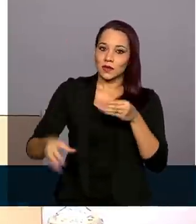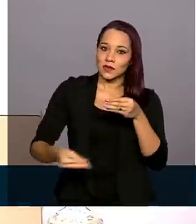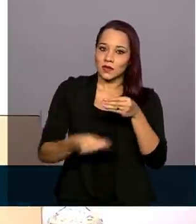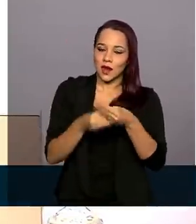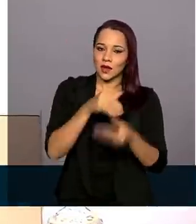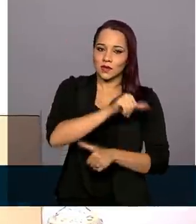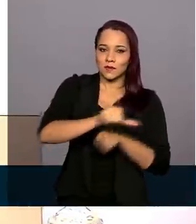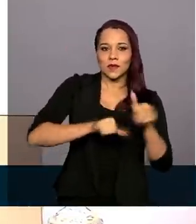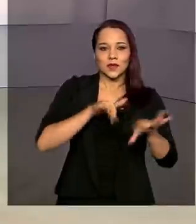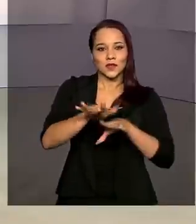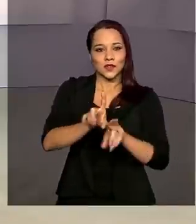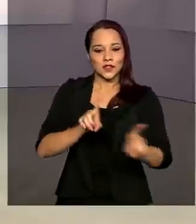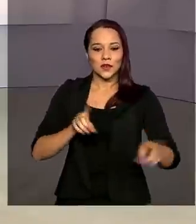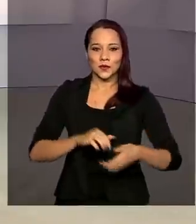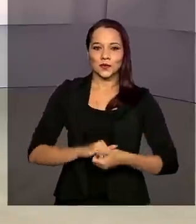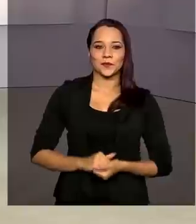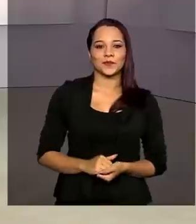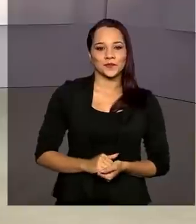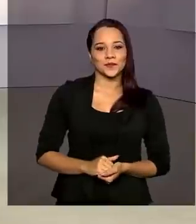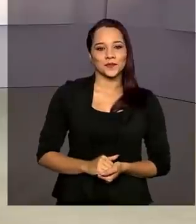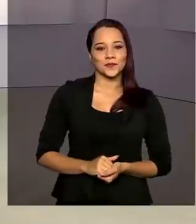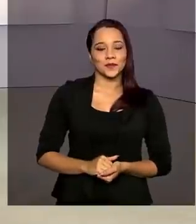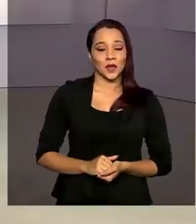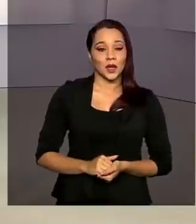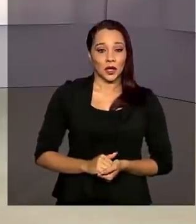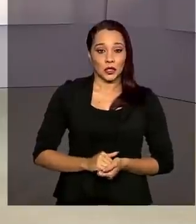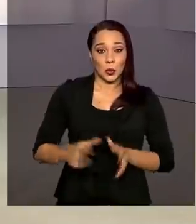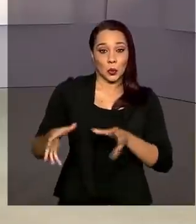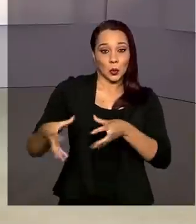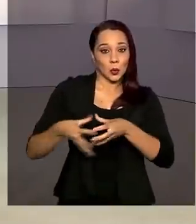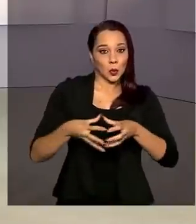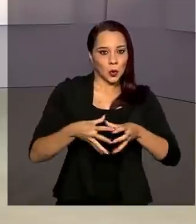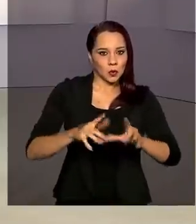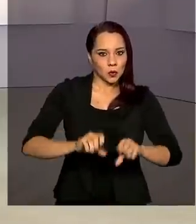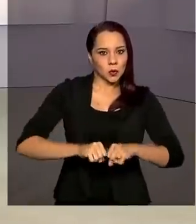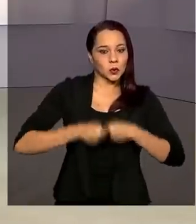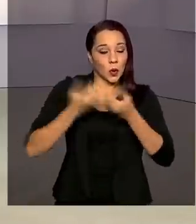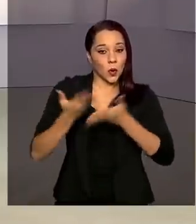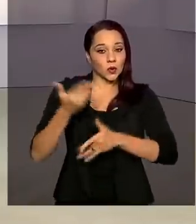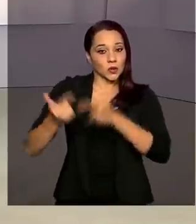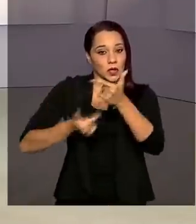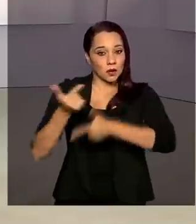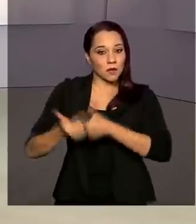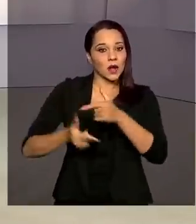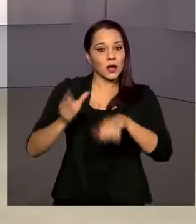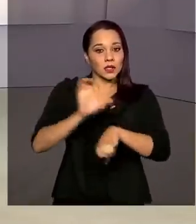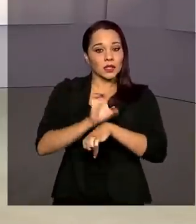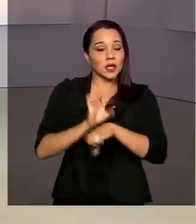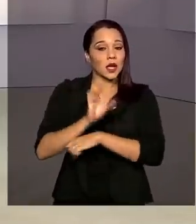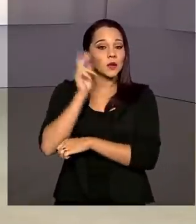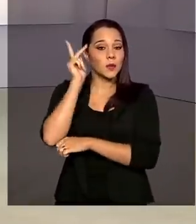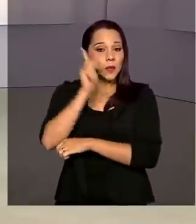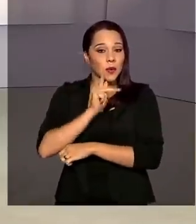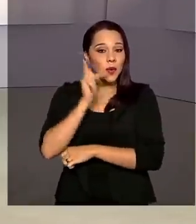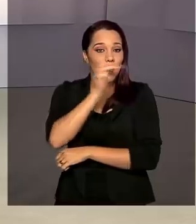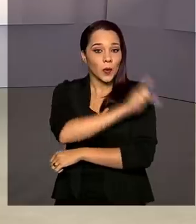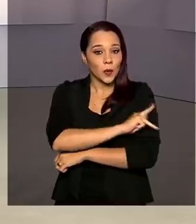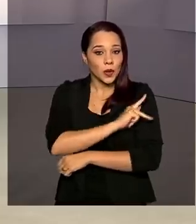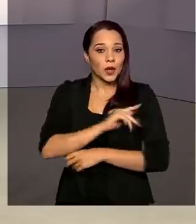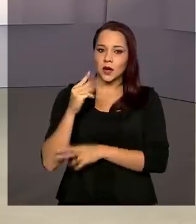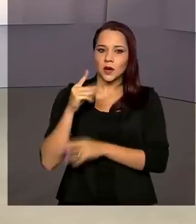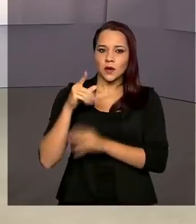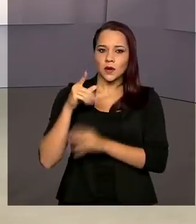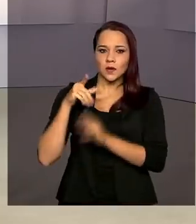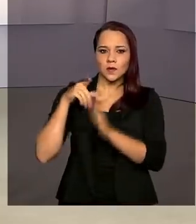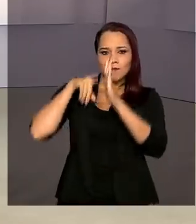transformação digital. Uma Força-Tarefa realizou hoje uma operação nos estados do Piauí e Maranhão, que